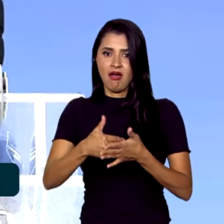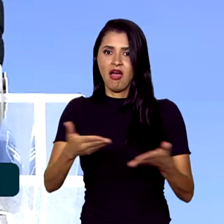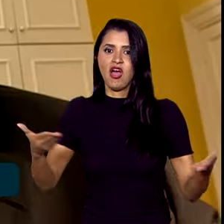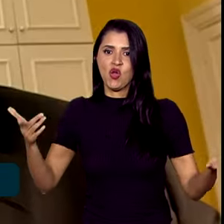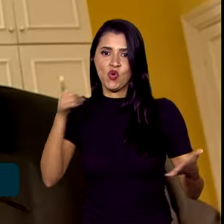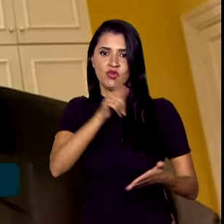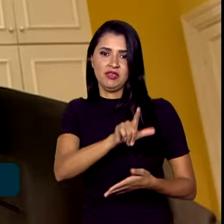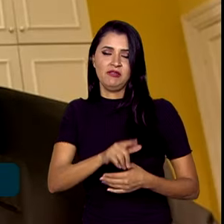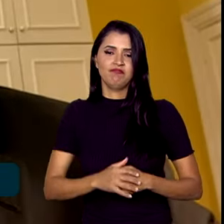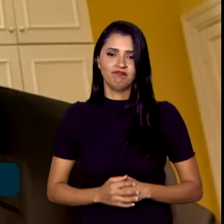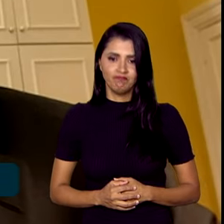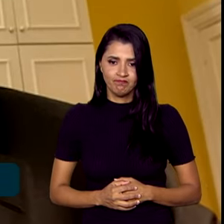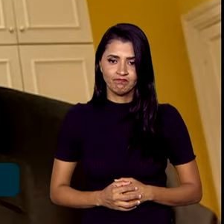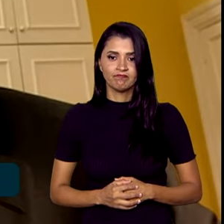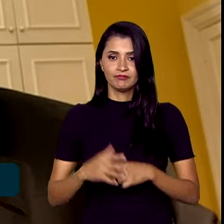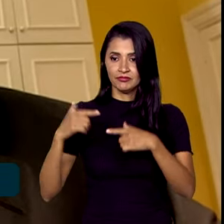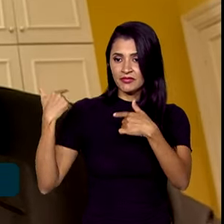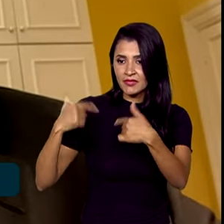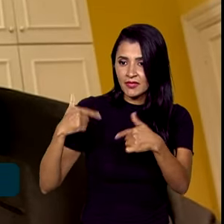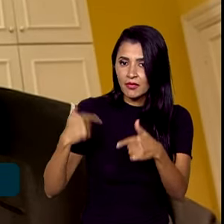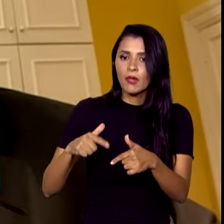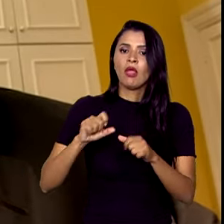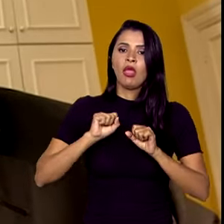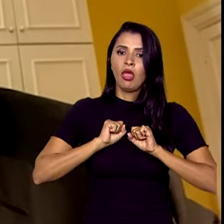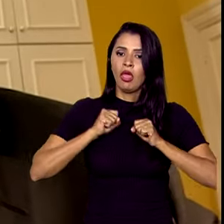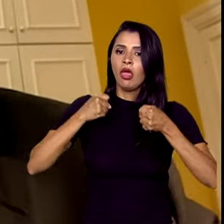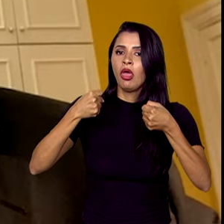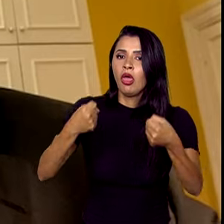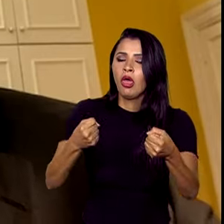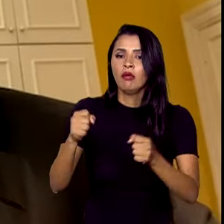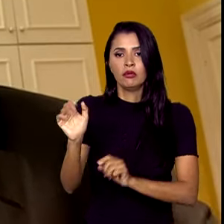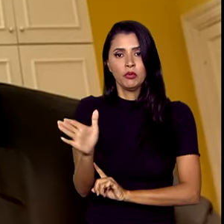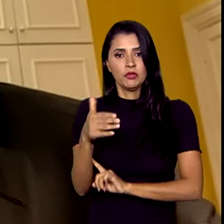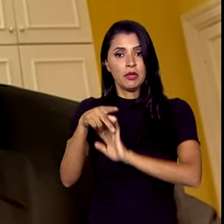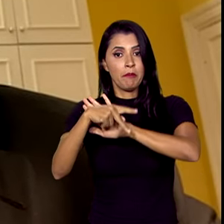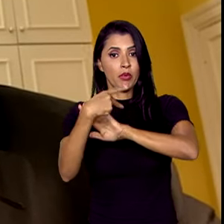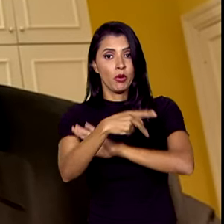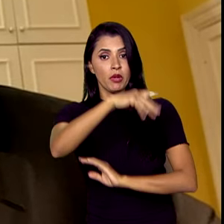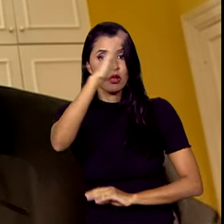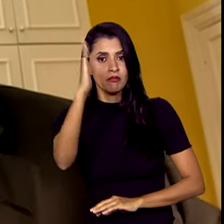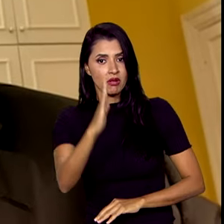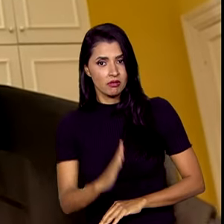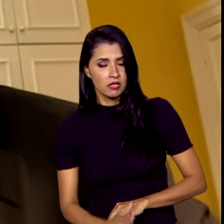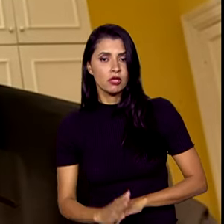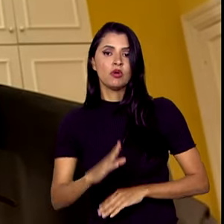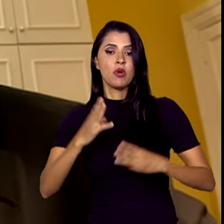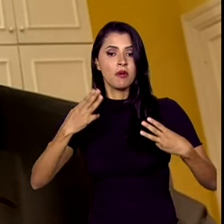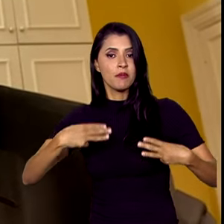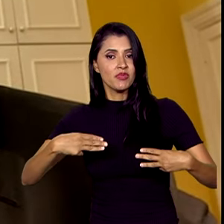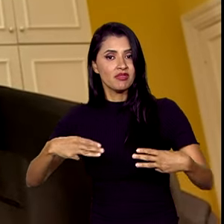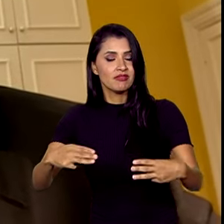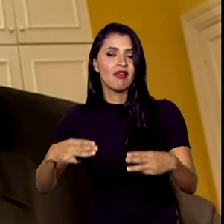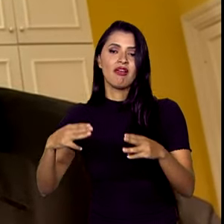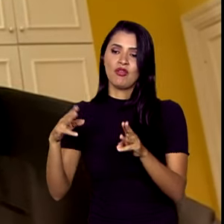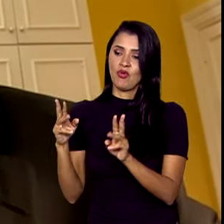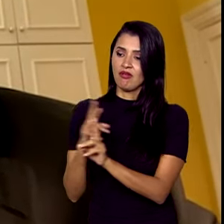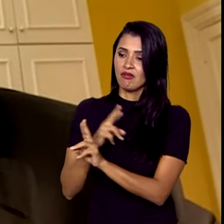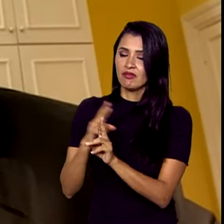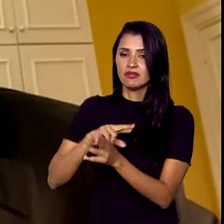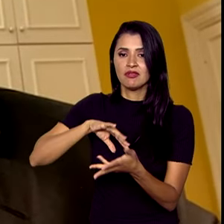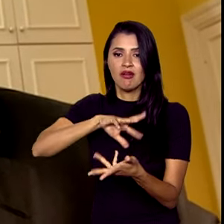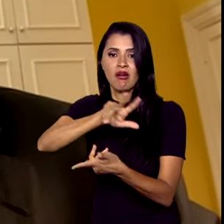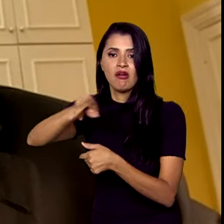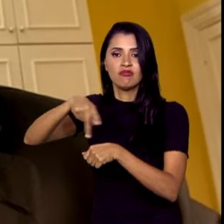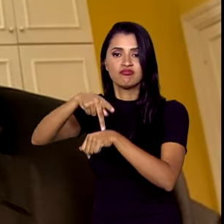termo. Essa operação toda exige um grande esforço da diplomacia brasileira, do Ministério das Relações Exteriores, de nossas